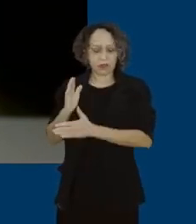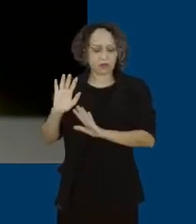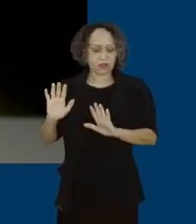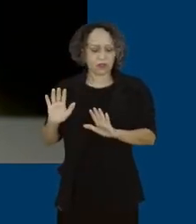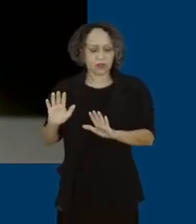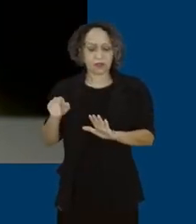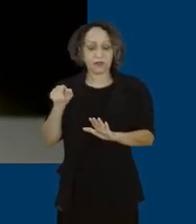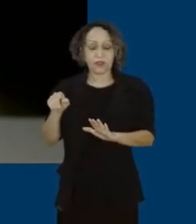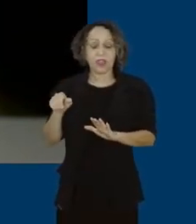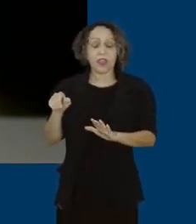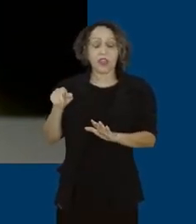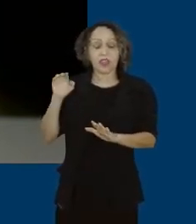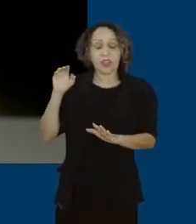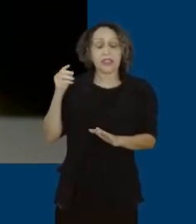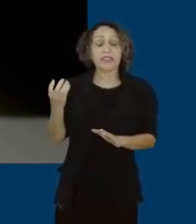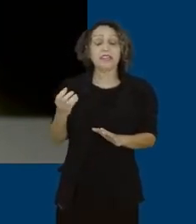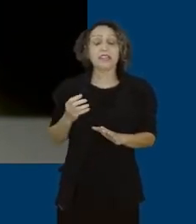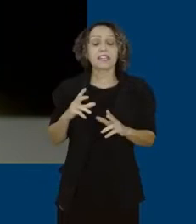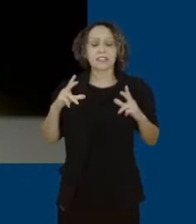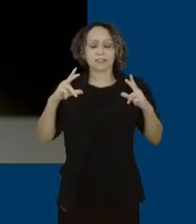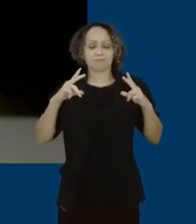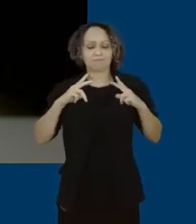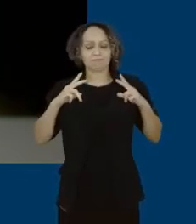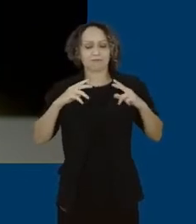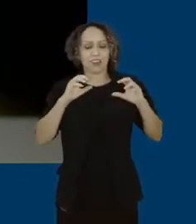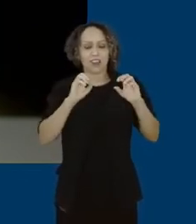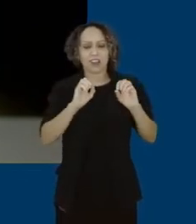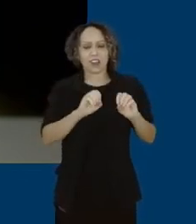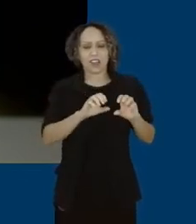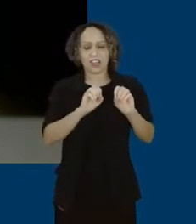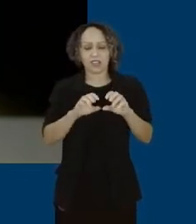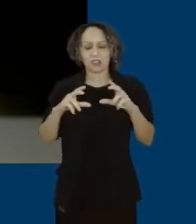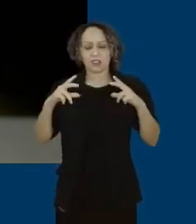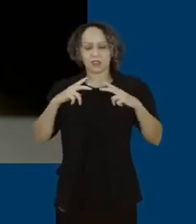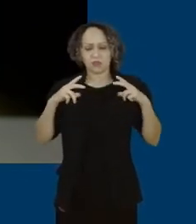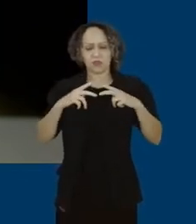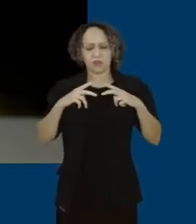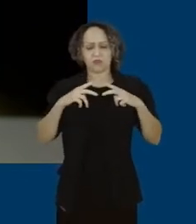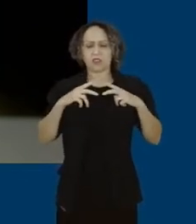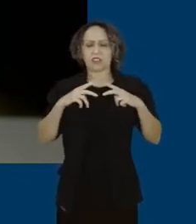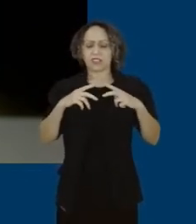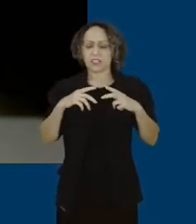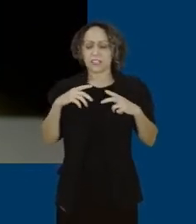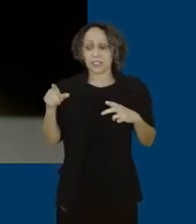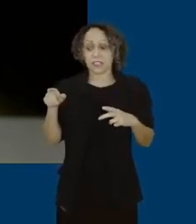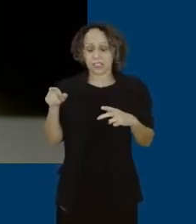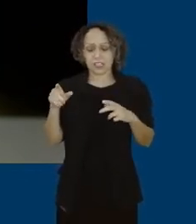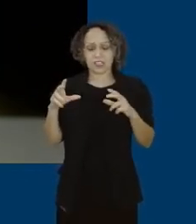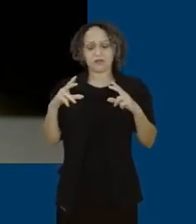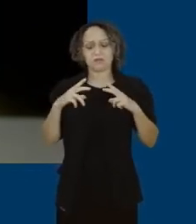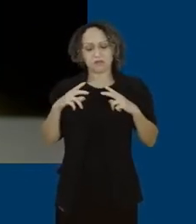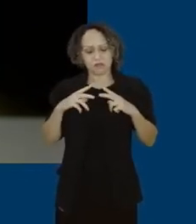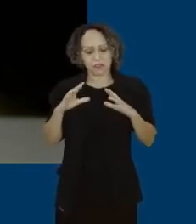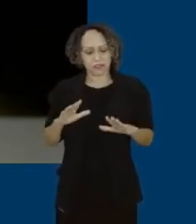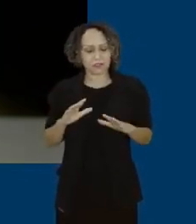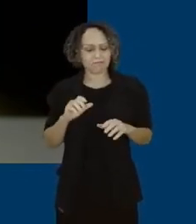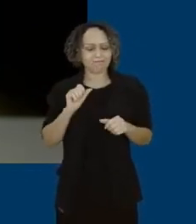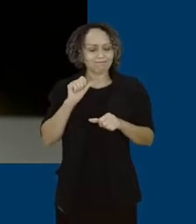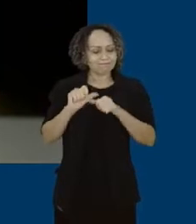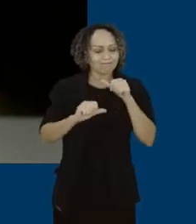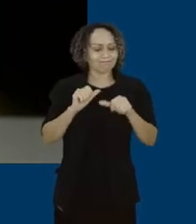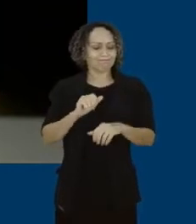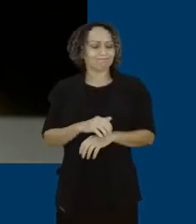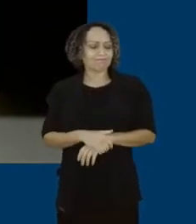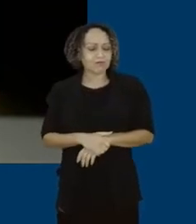a prestação do serviço público. Nós precisamos ampliar as verbas e as condições de melhoria do serviço público. E, por fim,